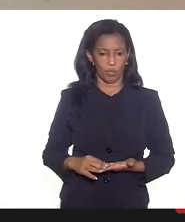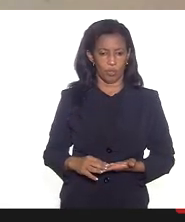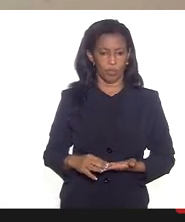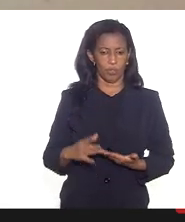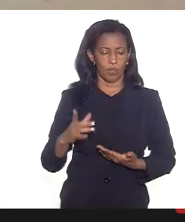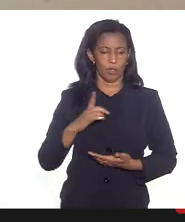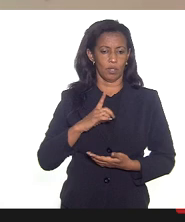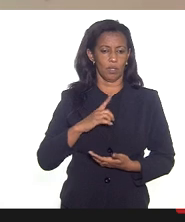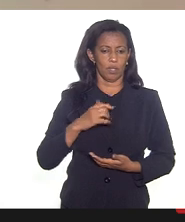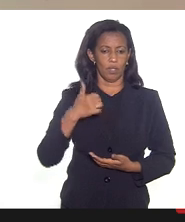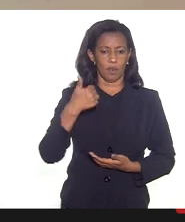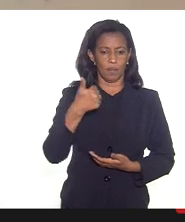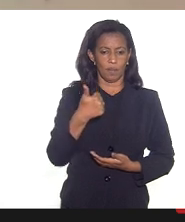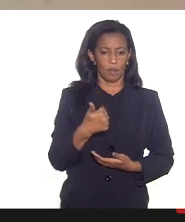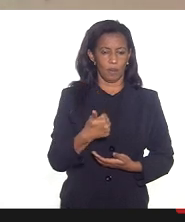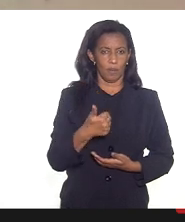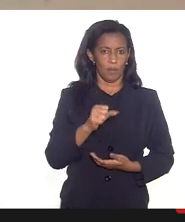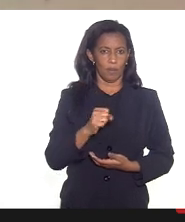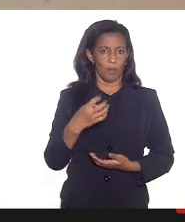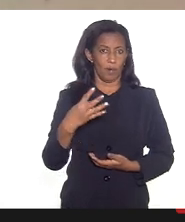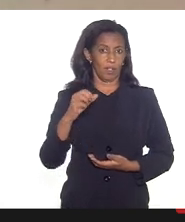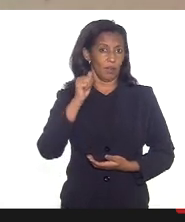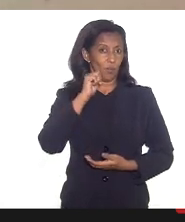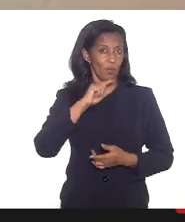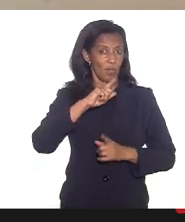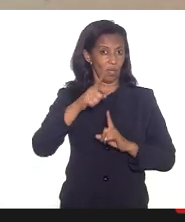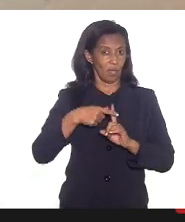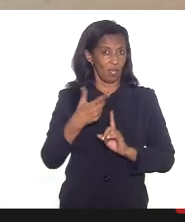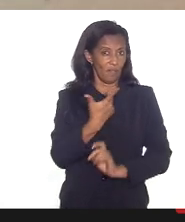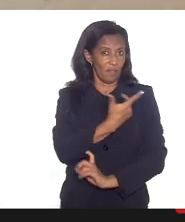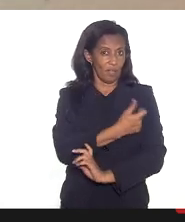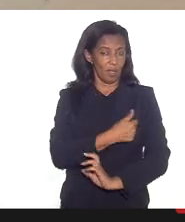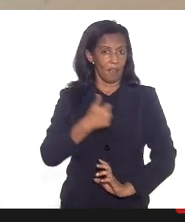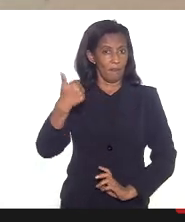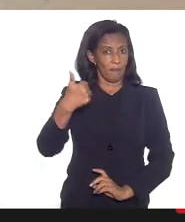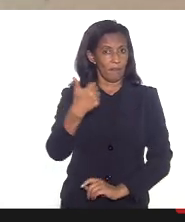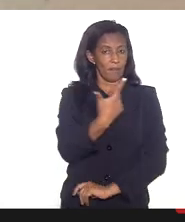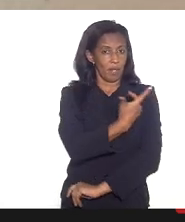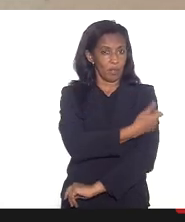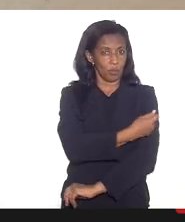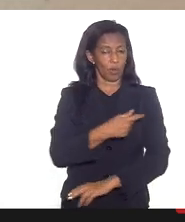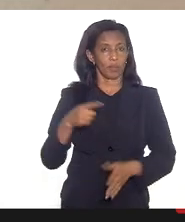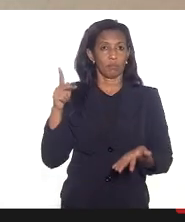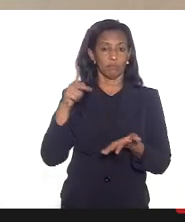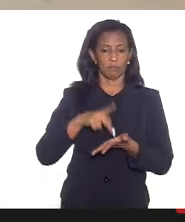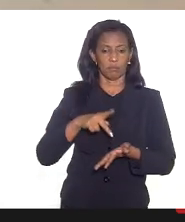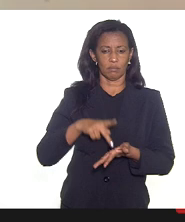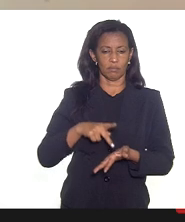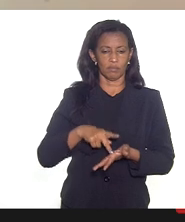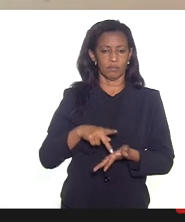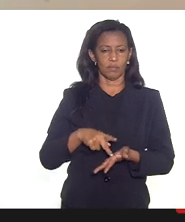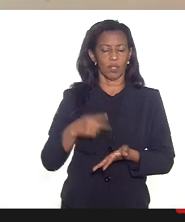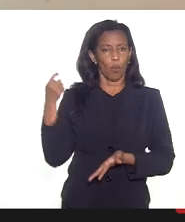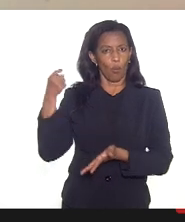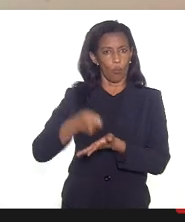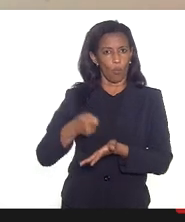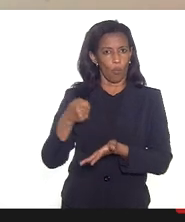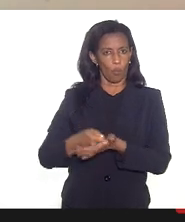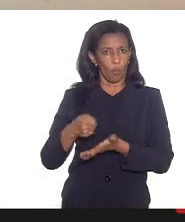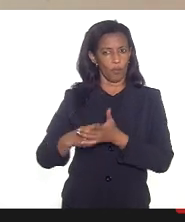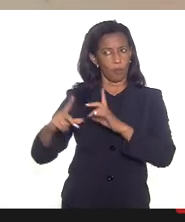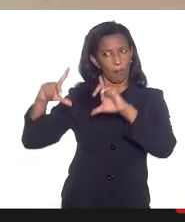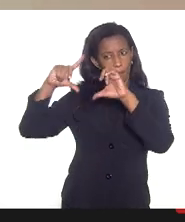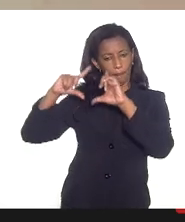e 800 mulheres gestantes vacinadas com a primeira dose que de fato confirma a